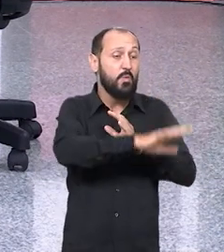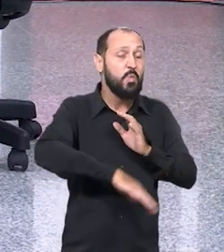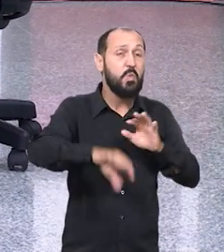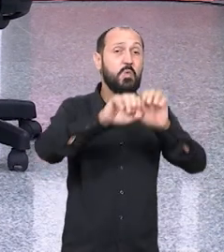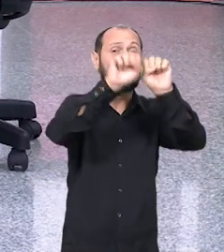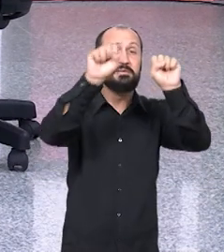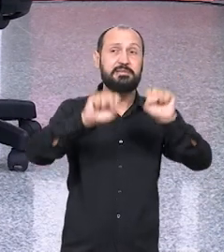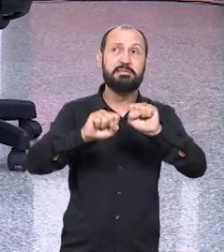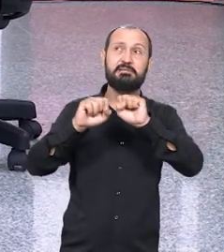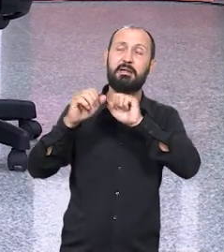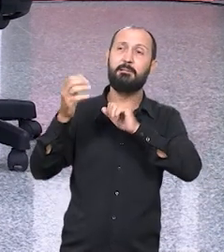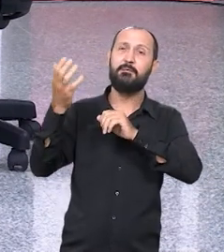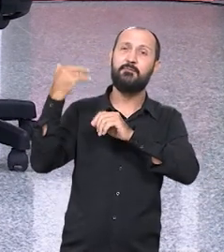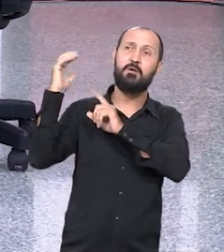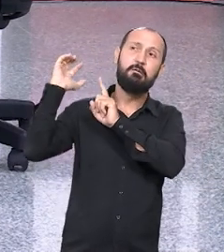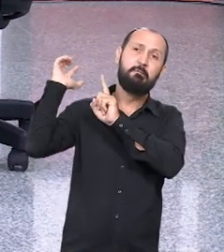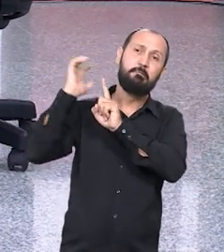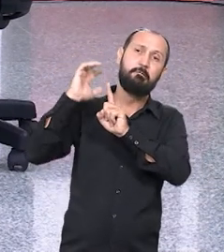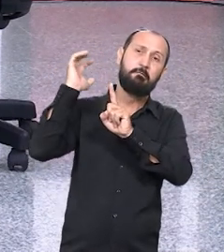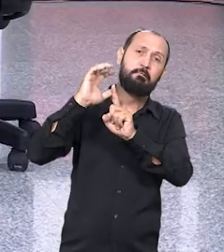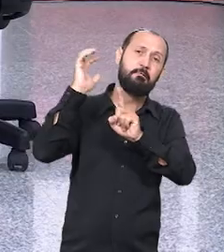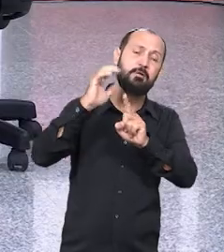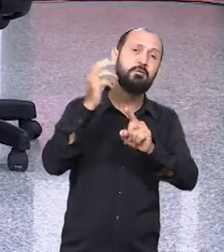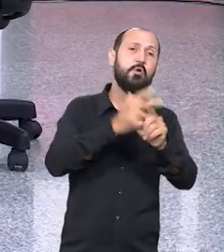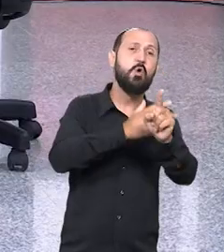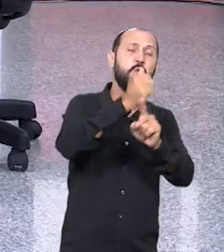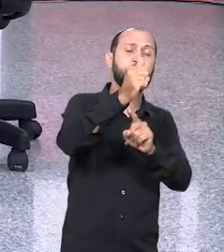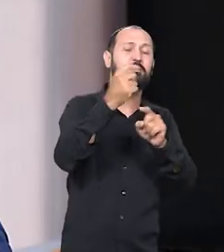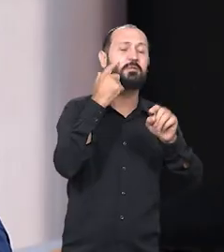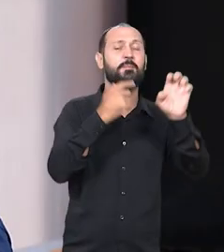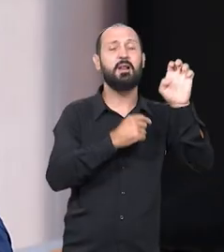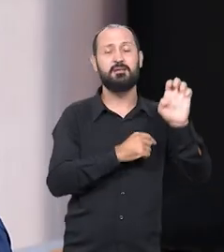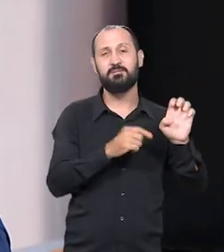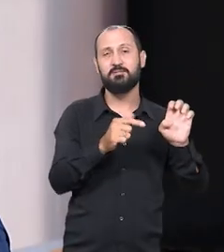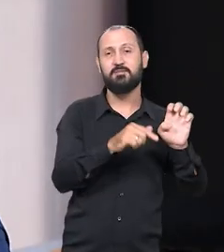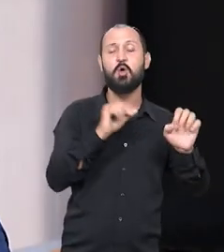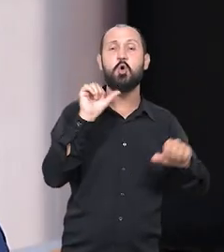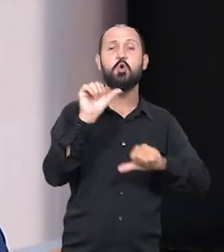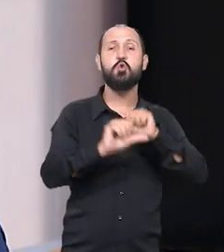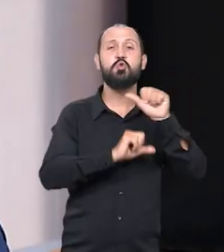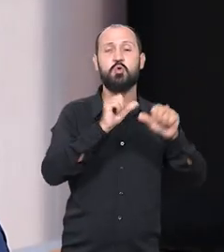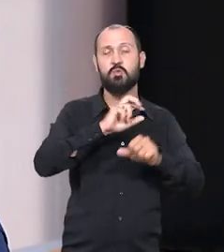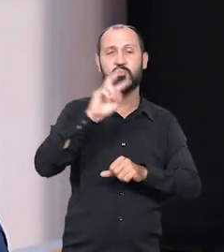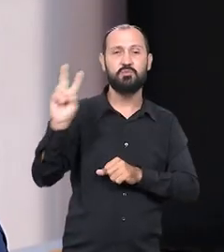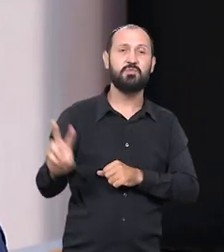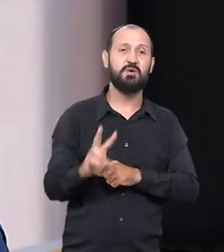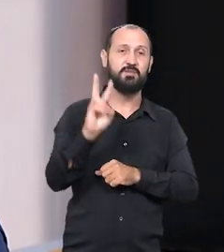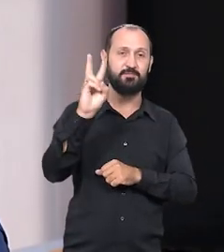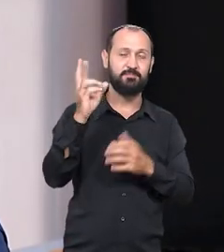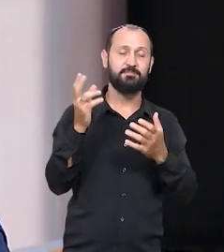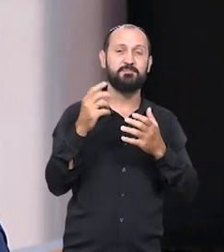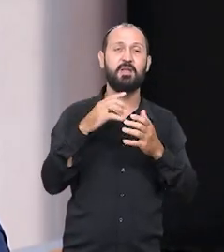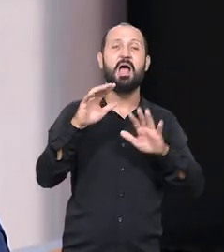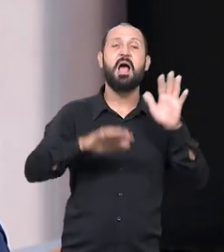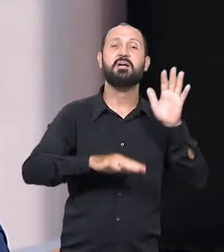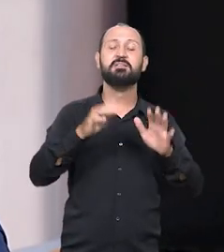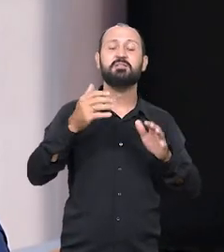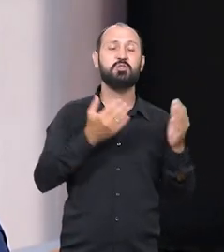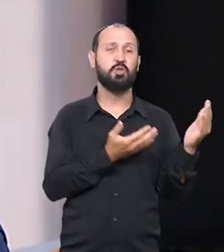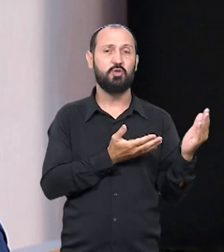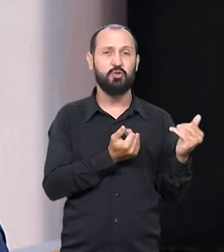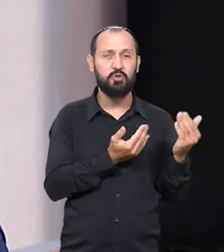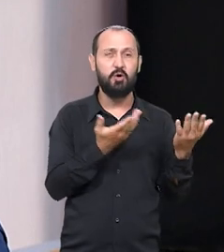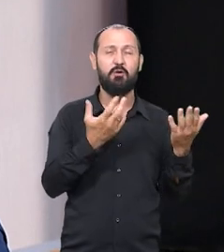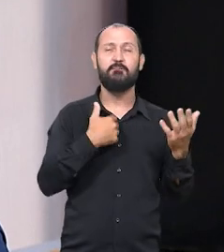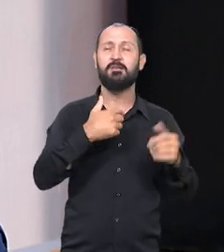que foi aí, de forma hegemônica, conquistado pela esquerda, acaba trocando esses valores. E esses jovens, muitas vezes,